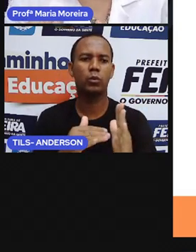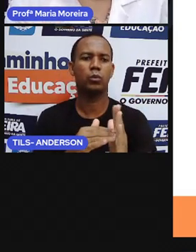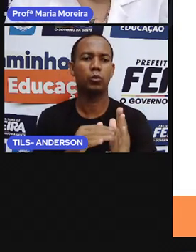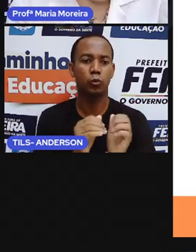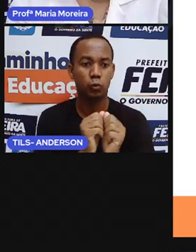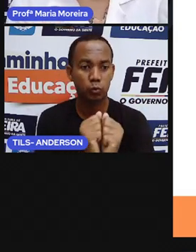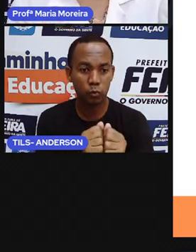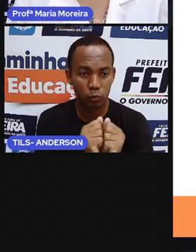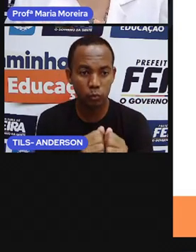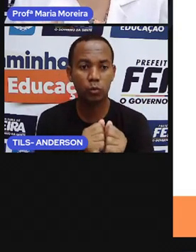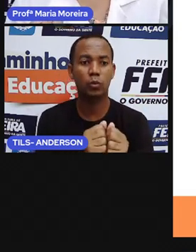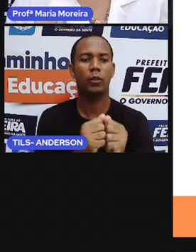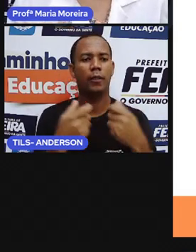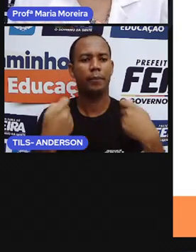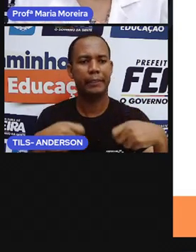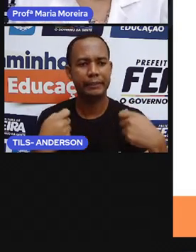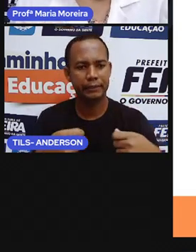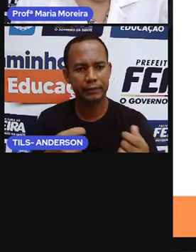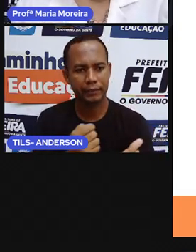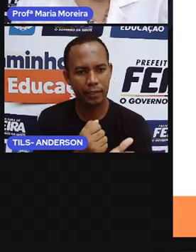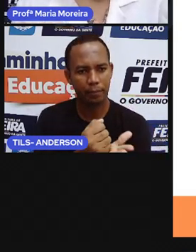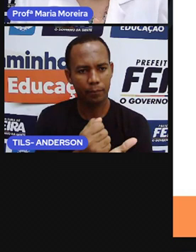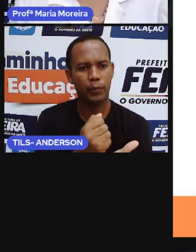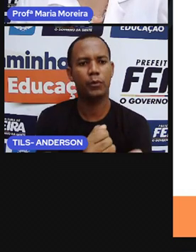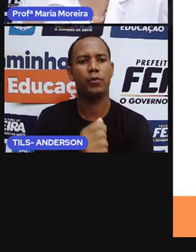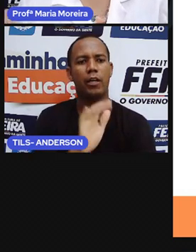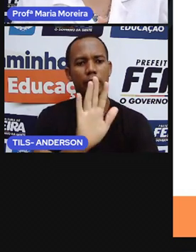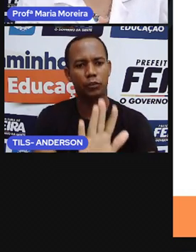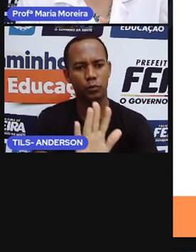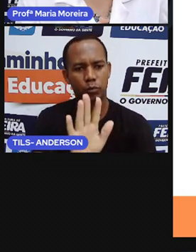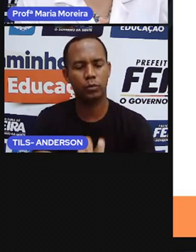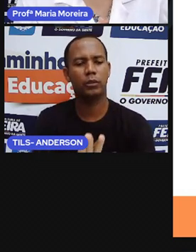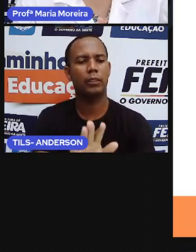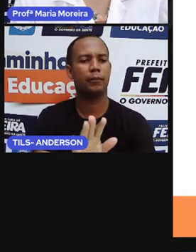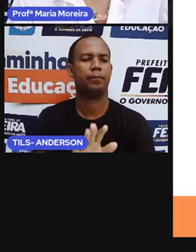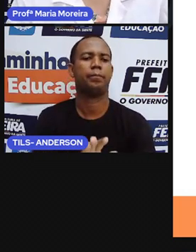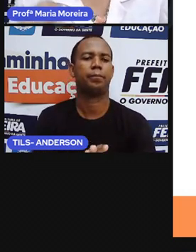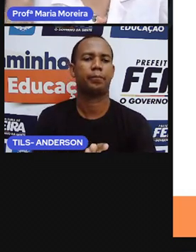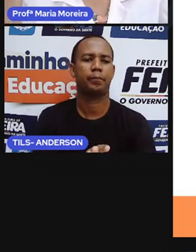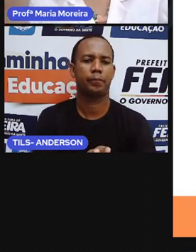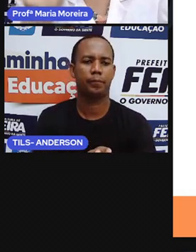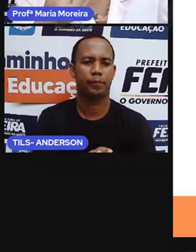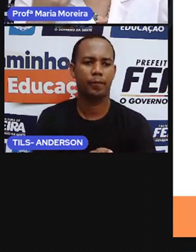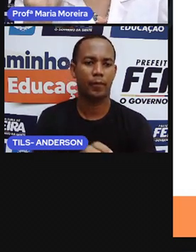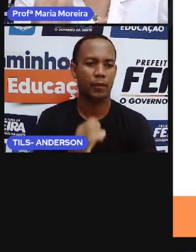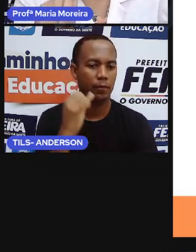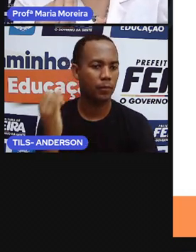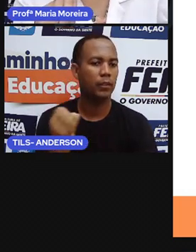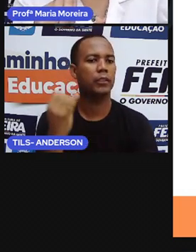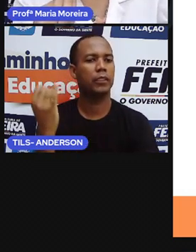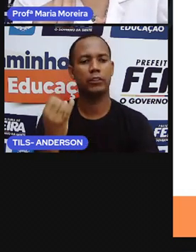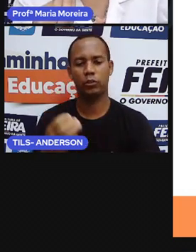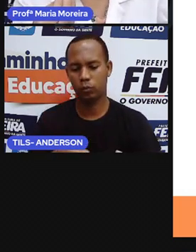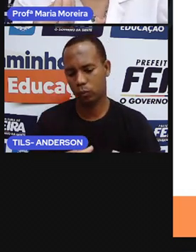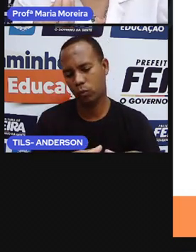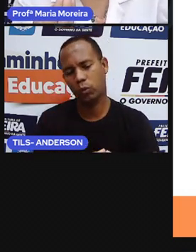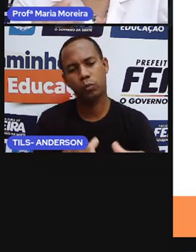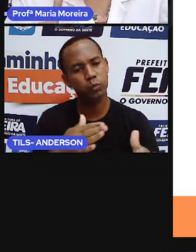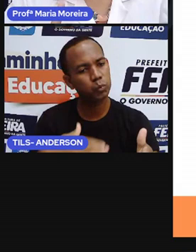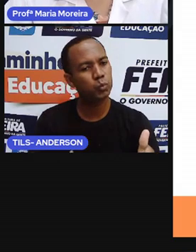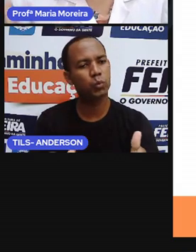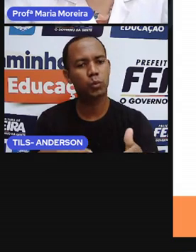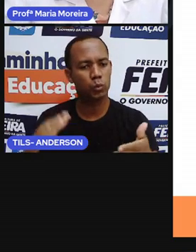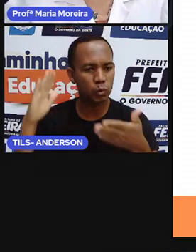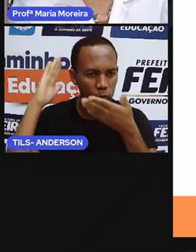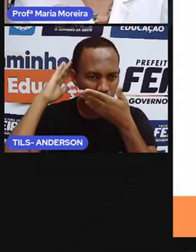Todos juntos devem realizar as atividades para o bem comum de quem? De toda a aldeia, certo?